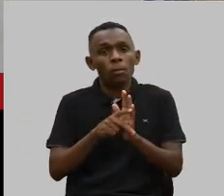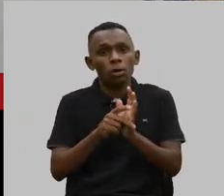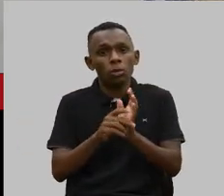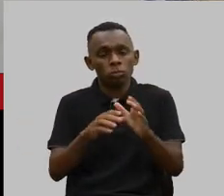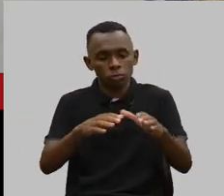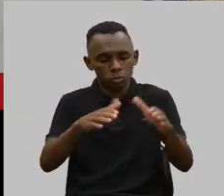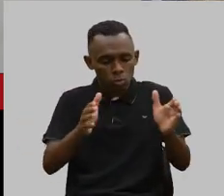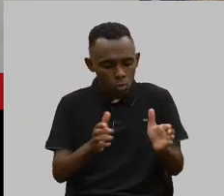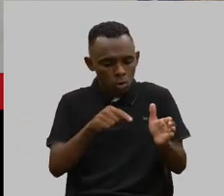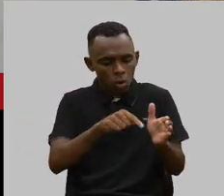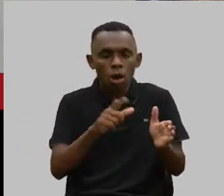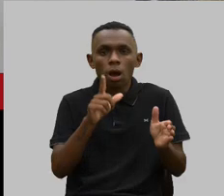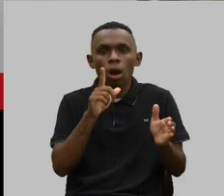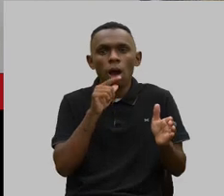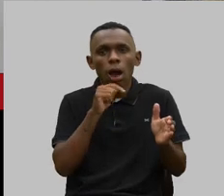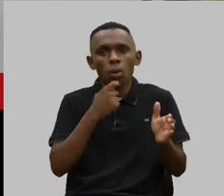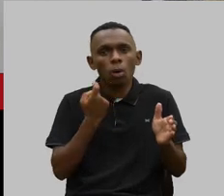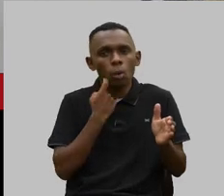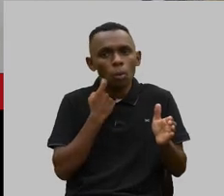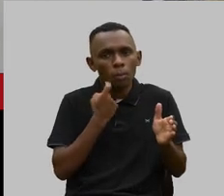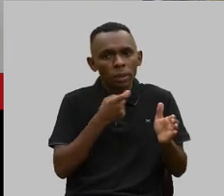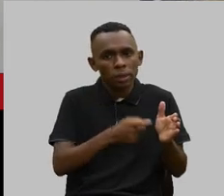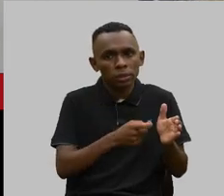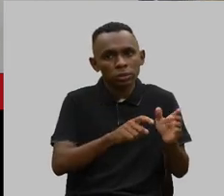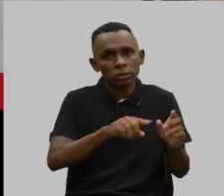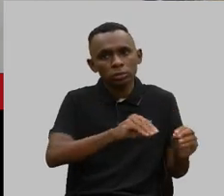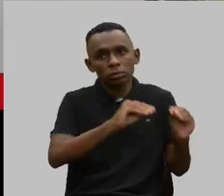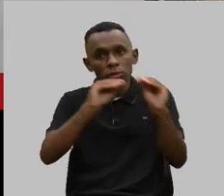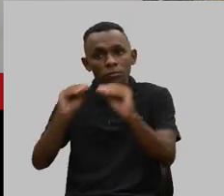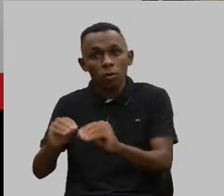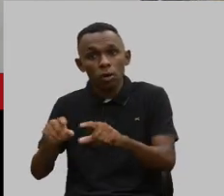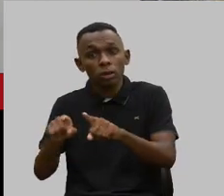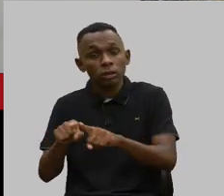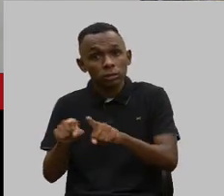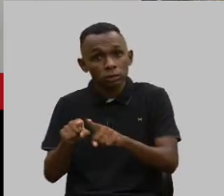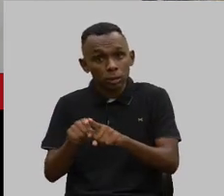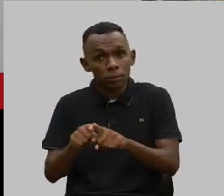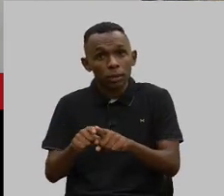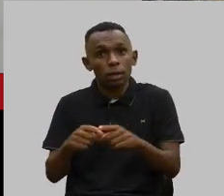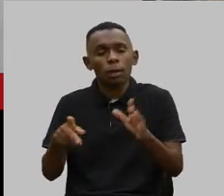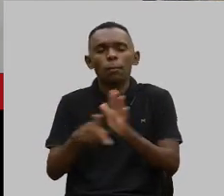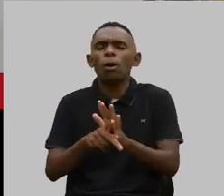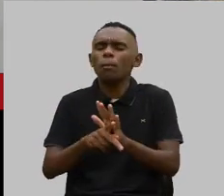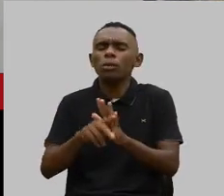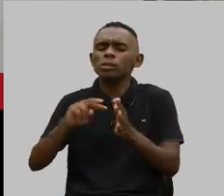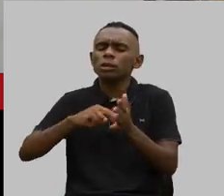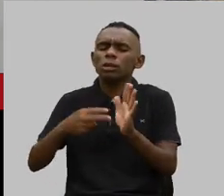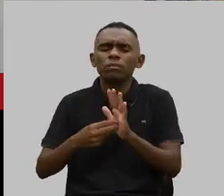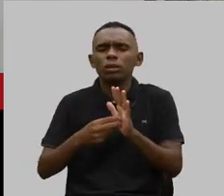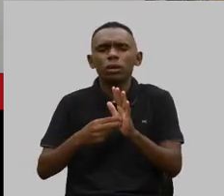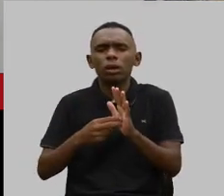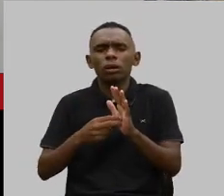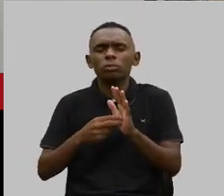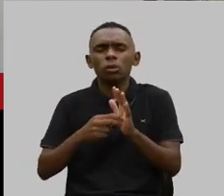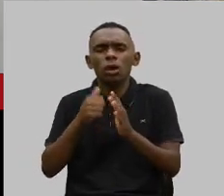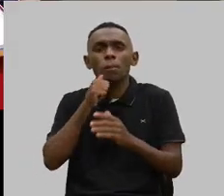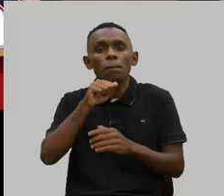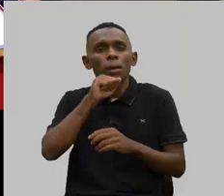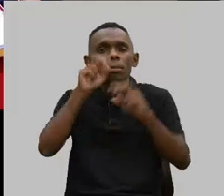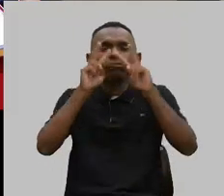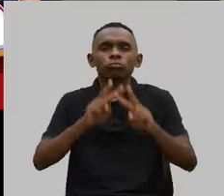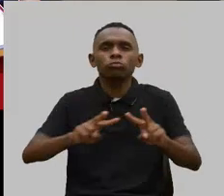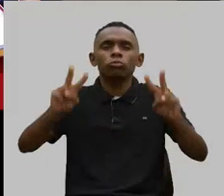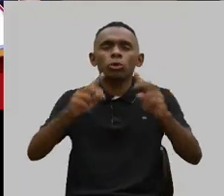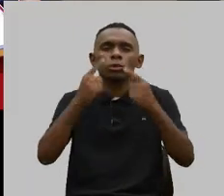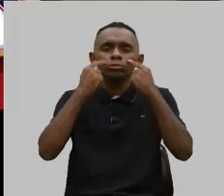peixe fora d'água representa aquele peixe fora d'água os olhos das mães que aqui estão o choro